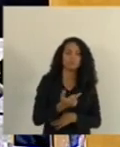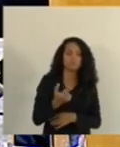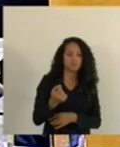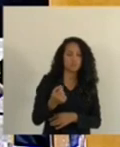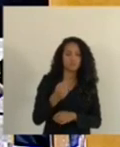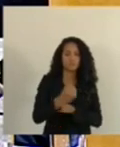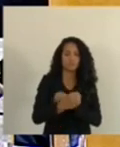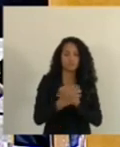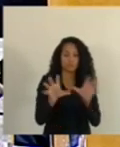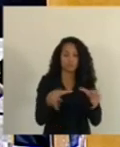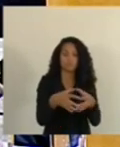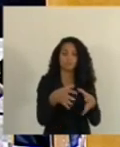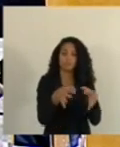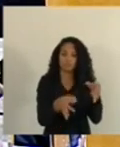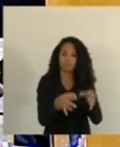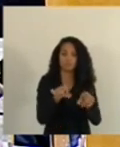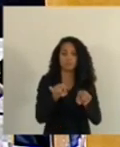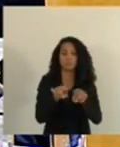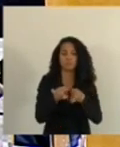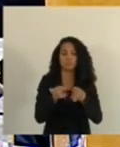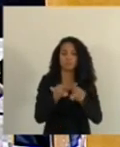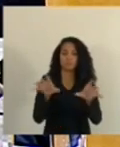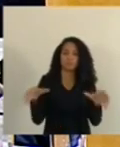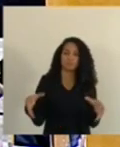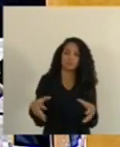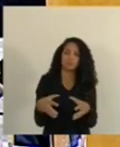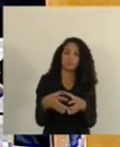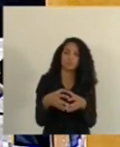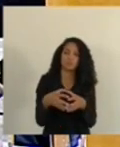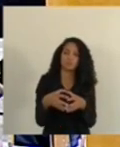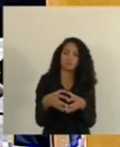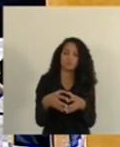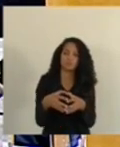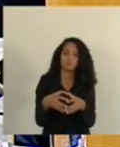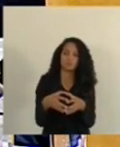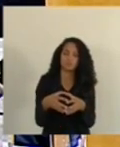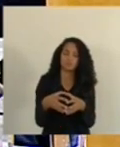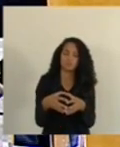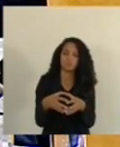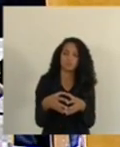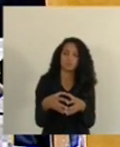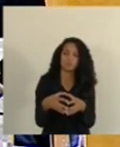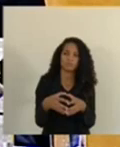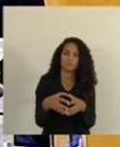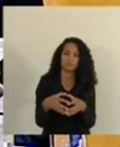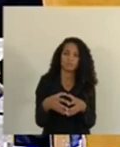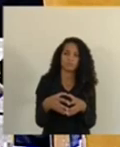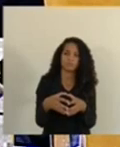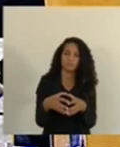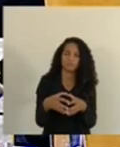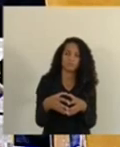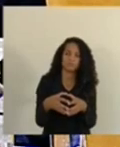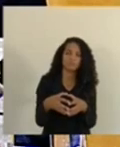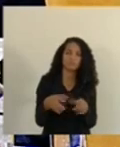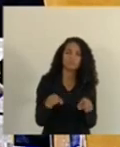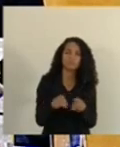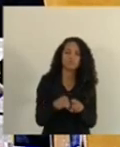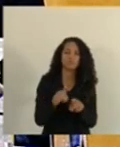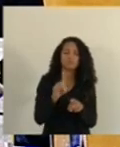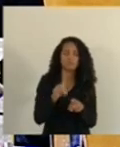e também da Comissão de Emenda Supressiva, tramite-se também na forma